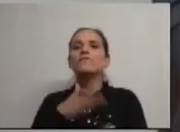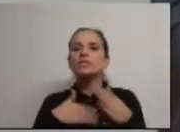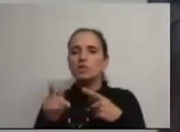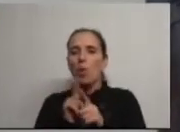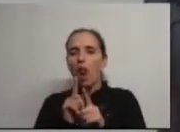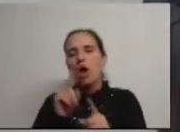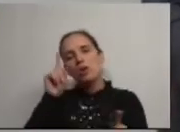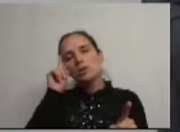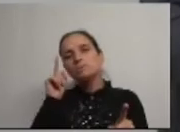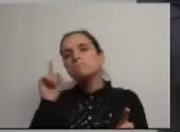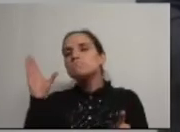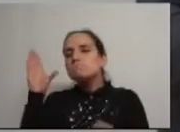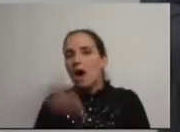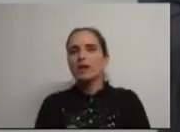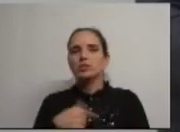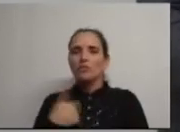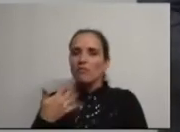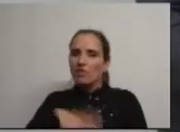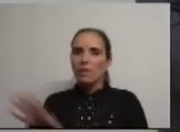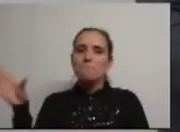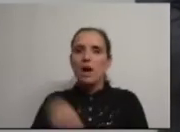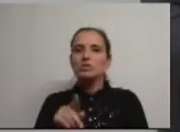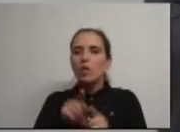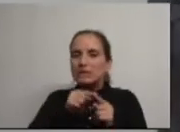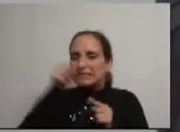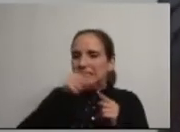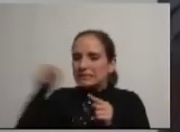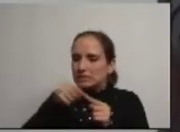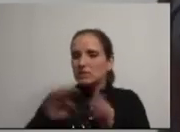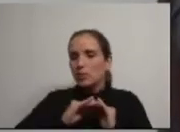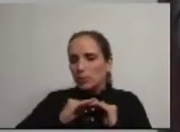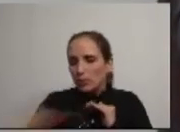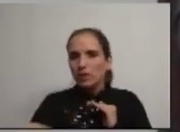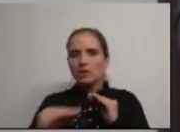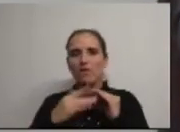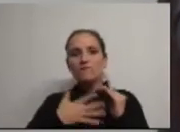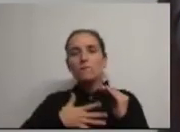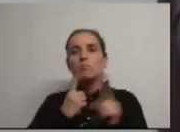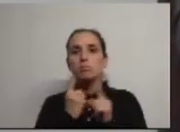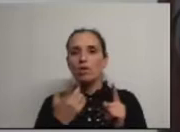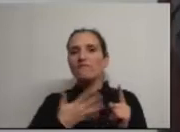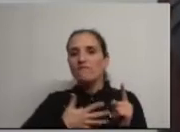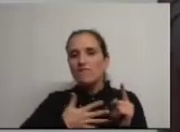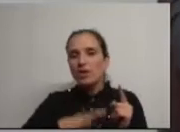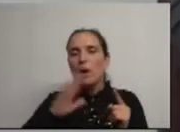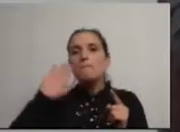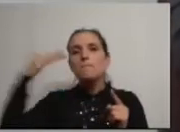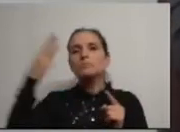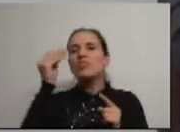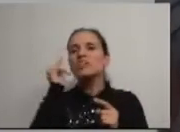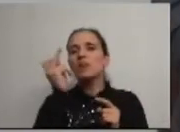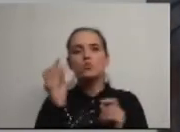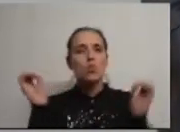uma grande aposta na reposição das duas ligações dos pavimentos, porque queremos que, nos próximos décadas,